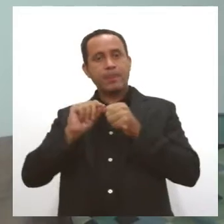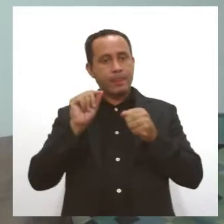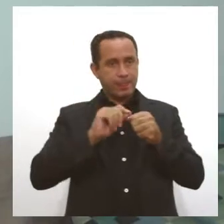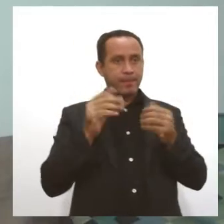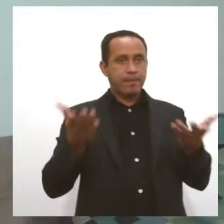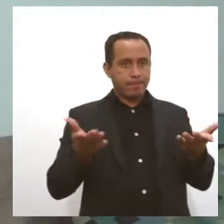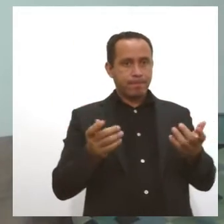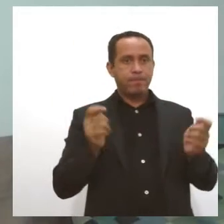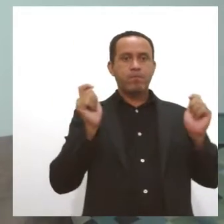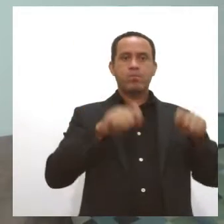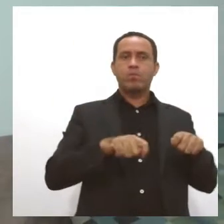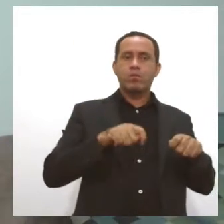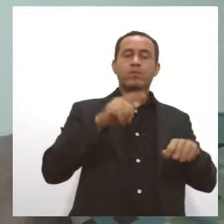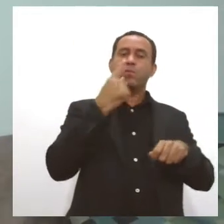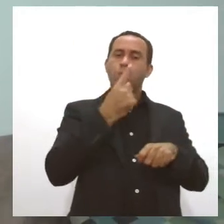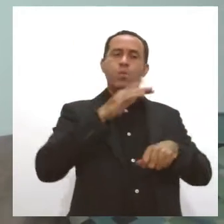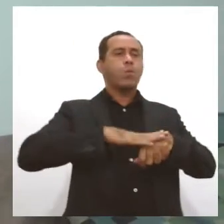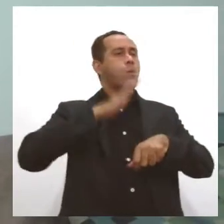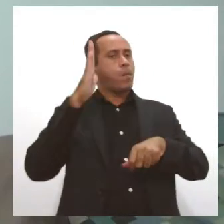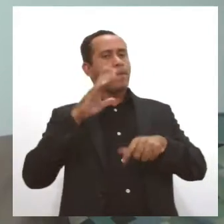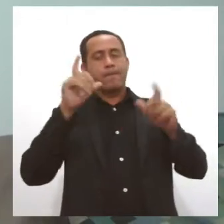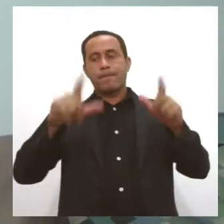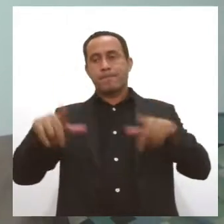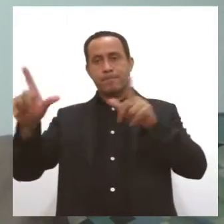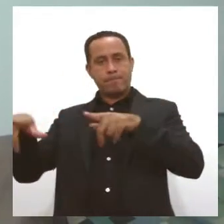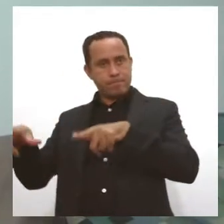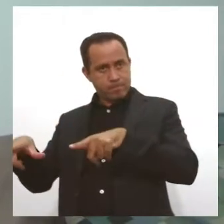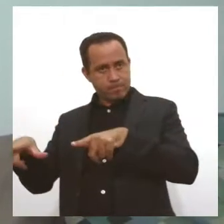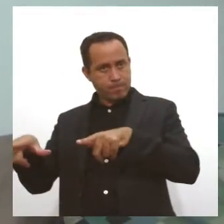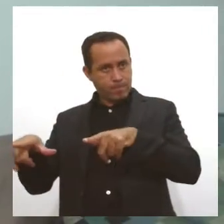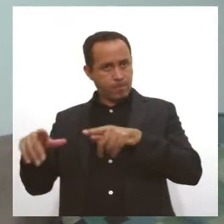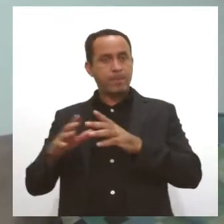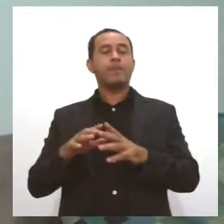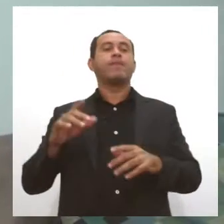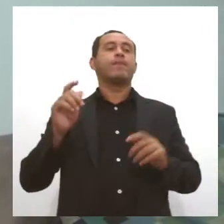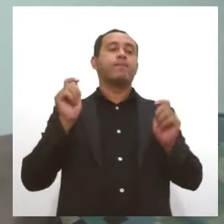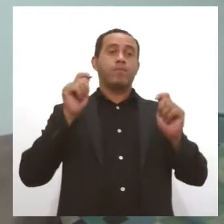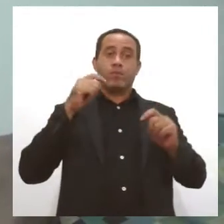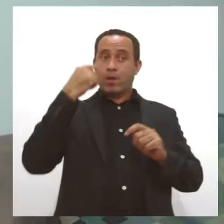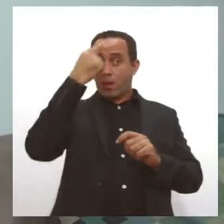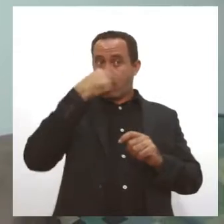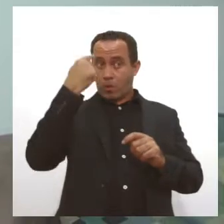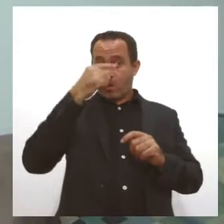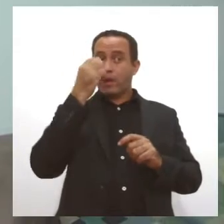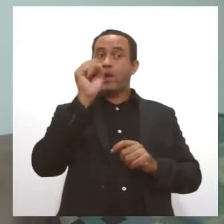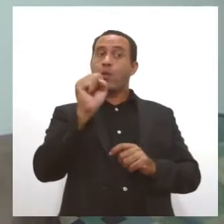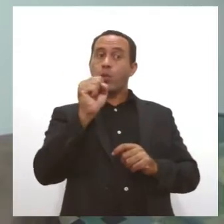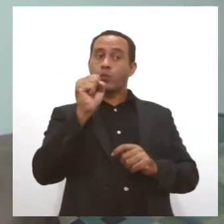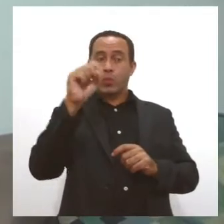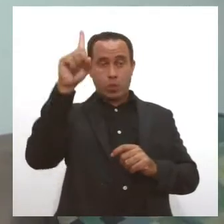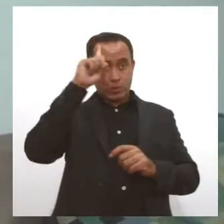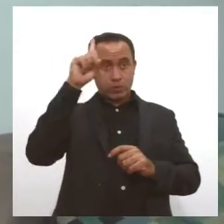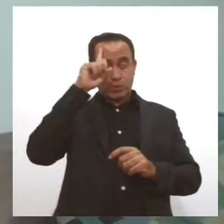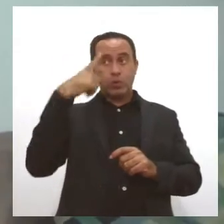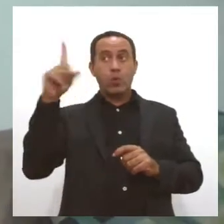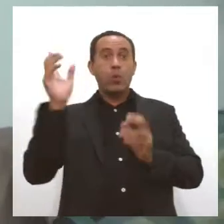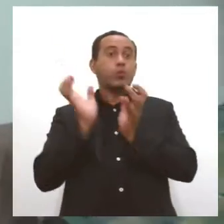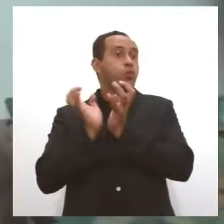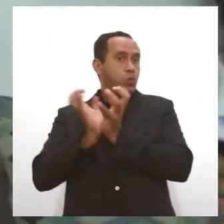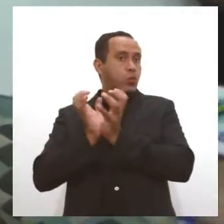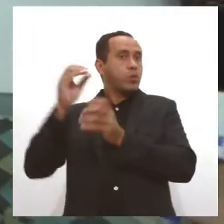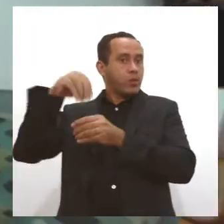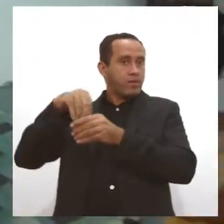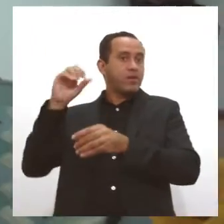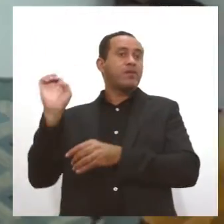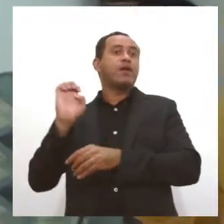pode ser um ou mais setores, tá? E no caso dos ACMs e ACS, eles têm carga horária de 8 horas diárias, no caso, 40 horas semanais. Tem